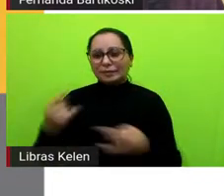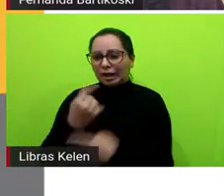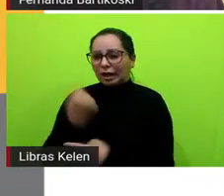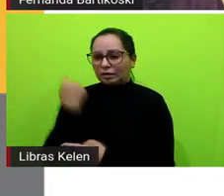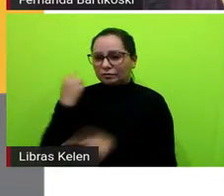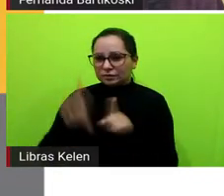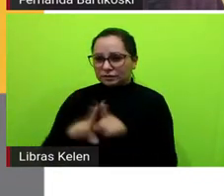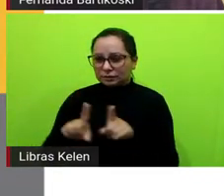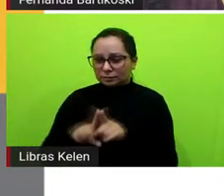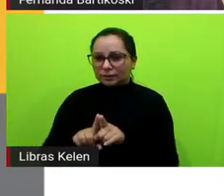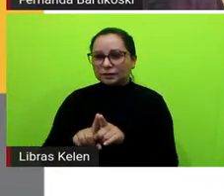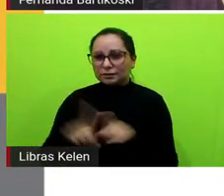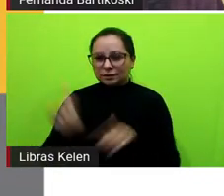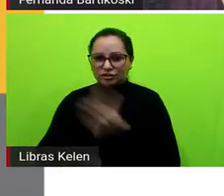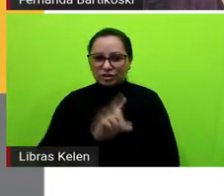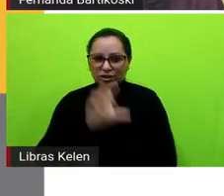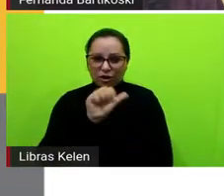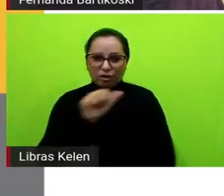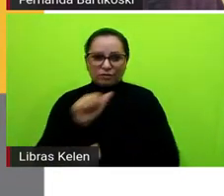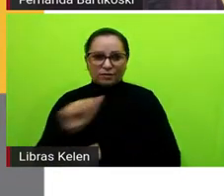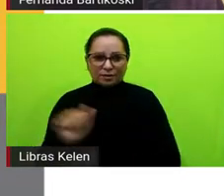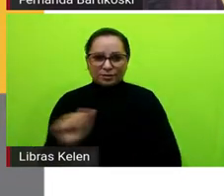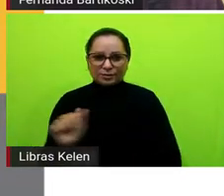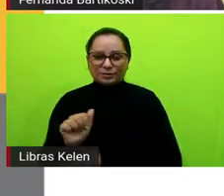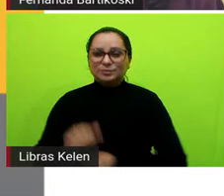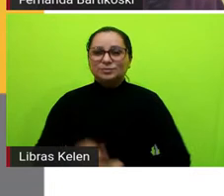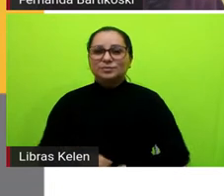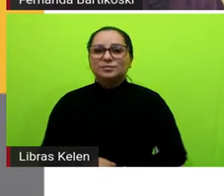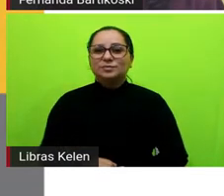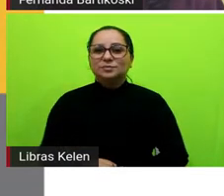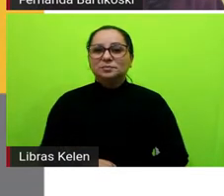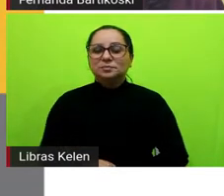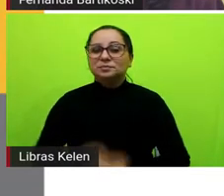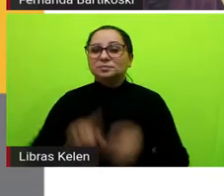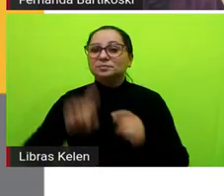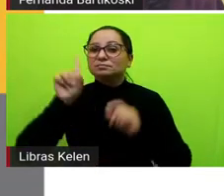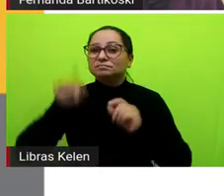essa live do dia 9 de agosto, foi